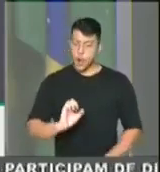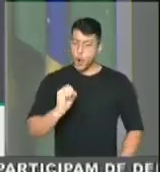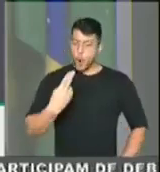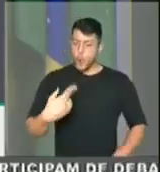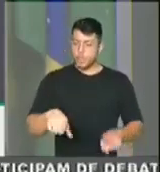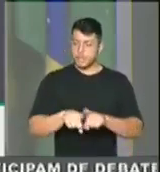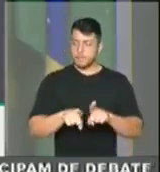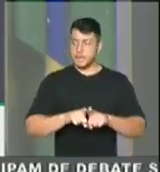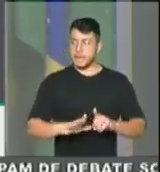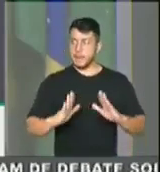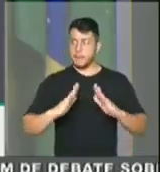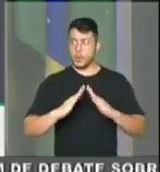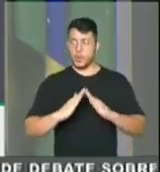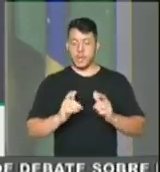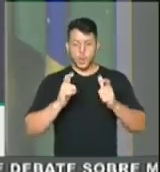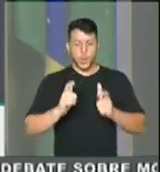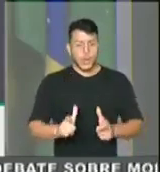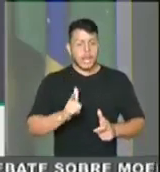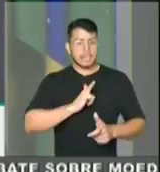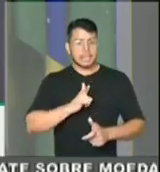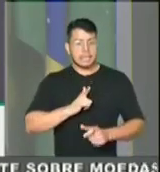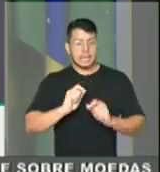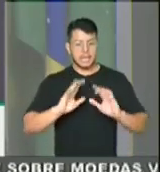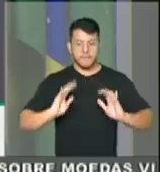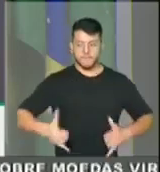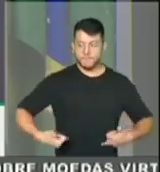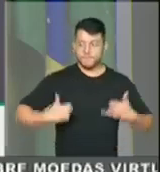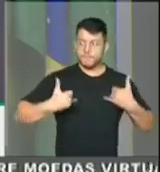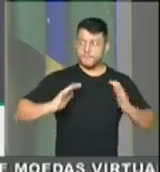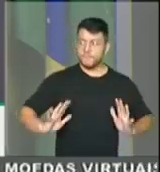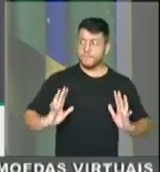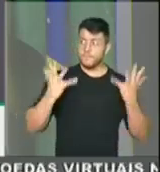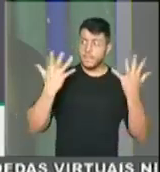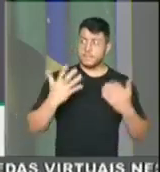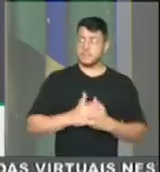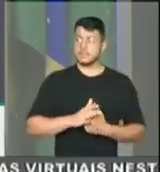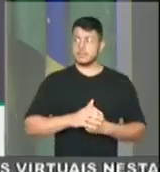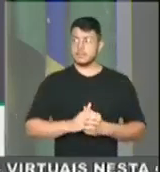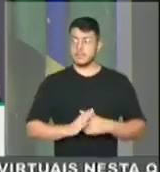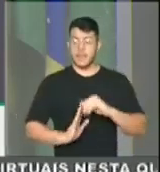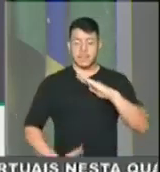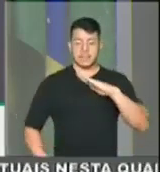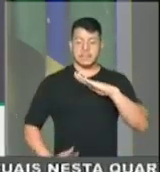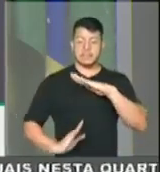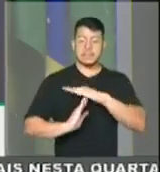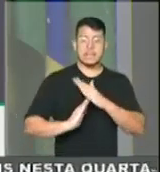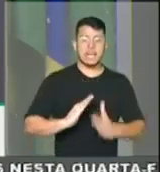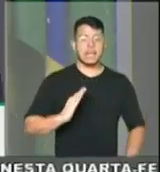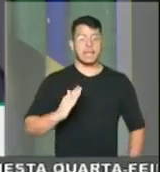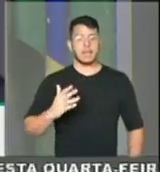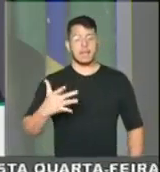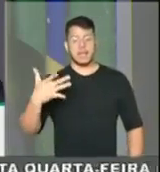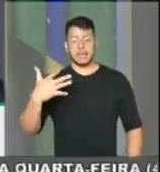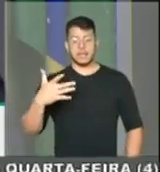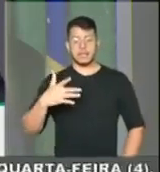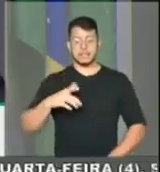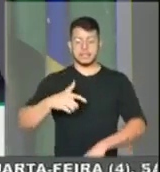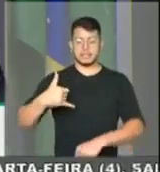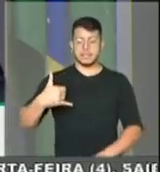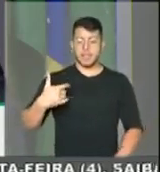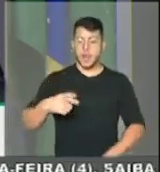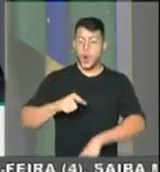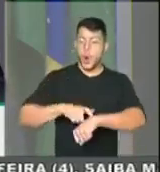até 5 horas da manhã, com gente doente, com gente aflita,